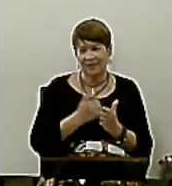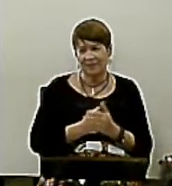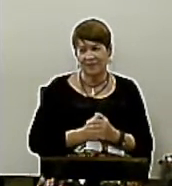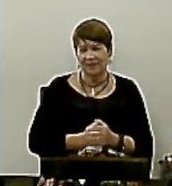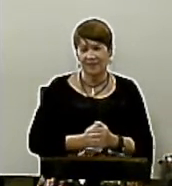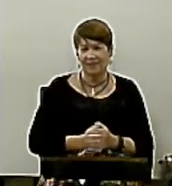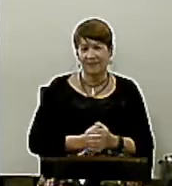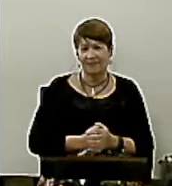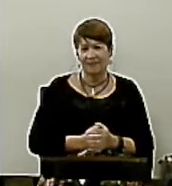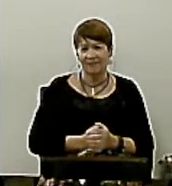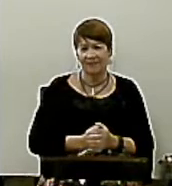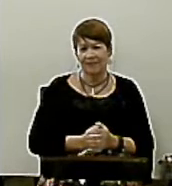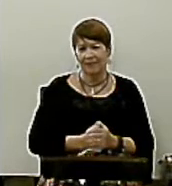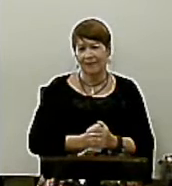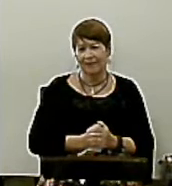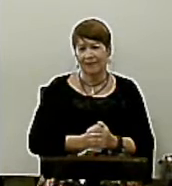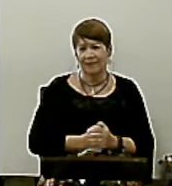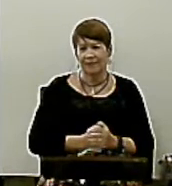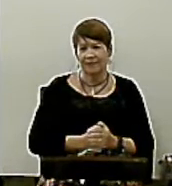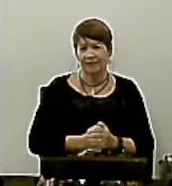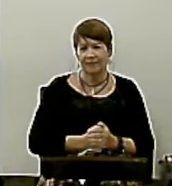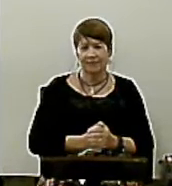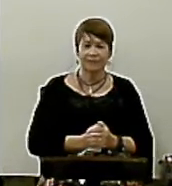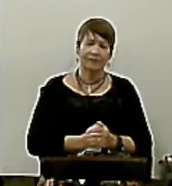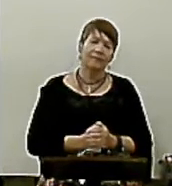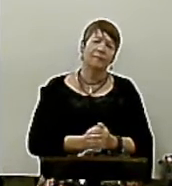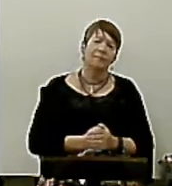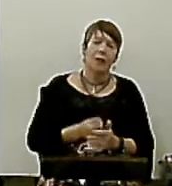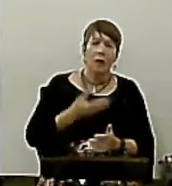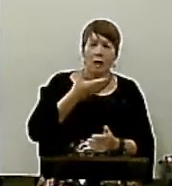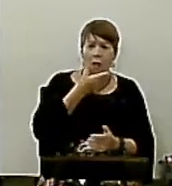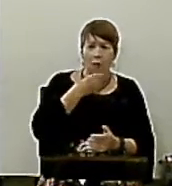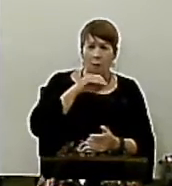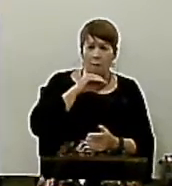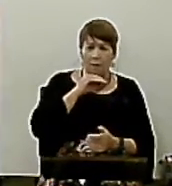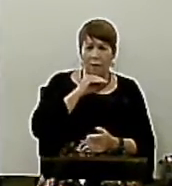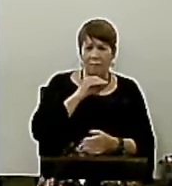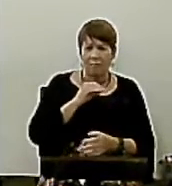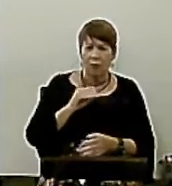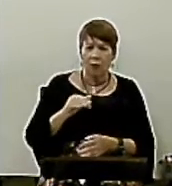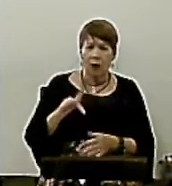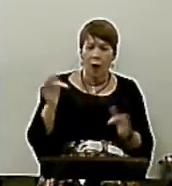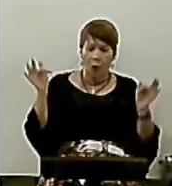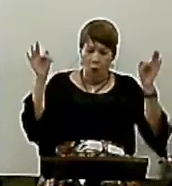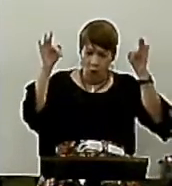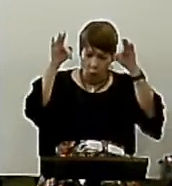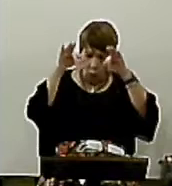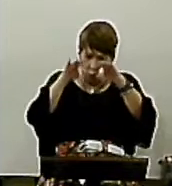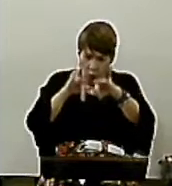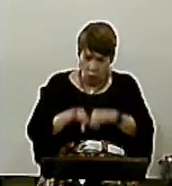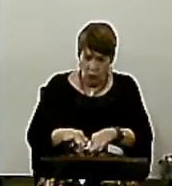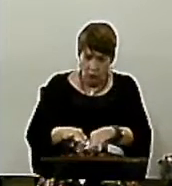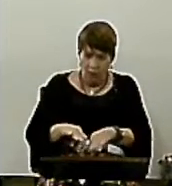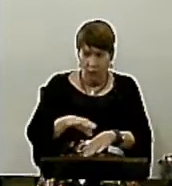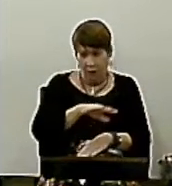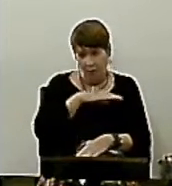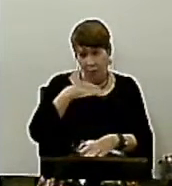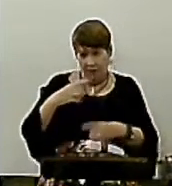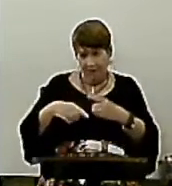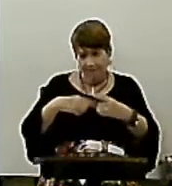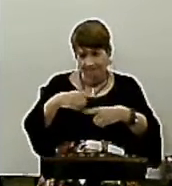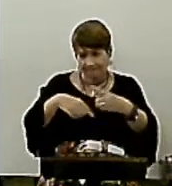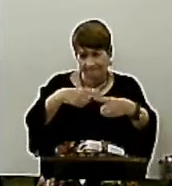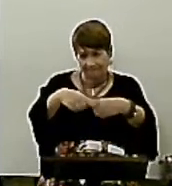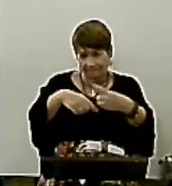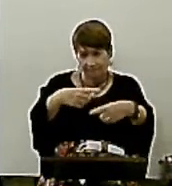Ele não tinha ficado Ele não foi o próximo E quase que foi o último Da sua geração A